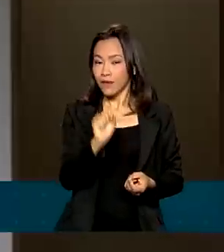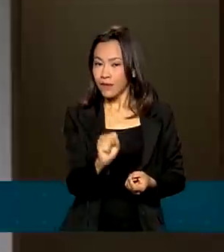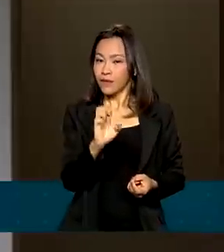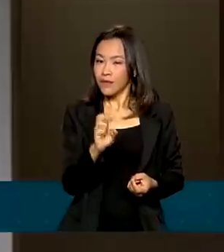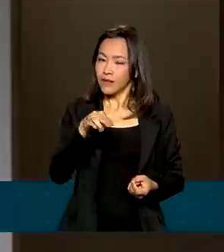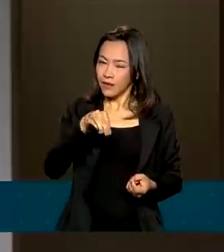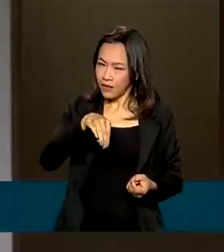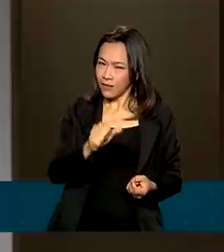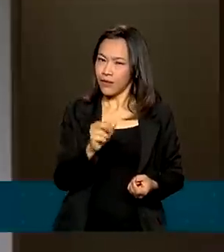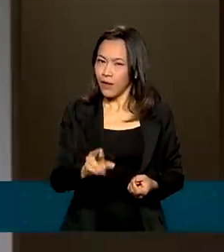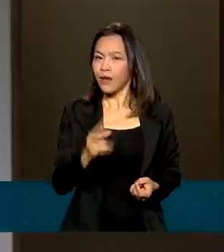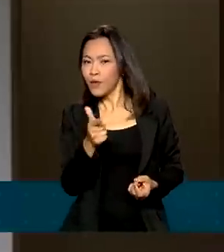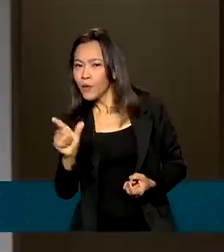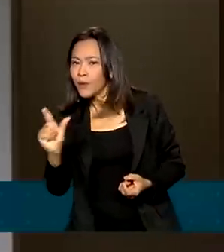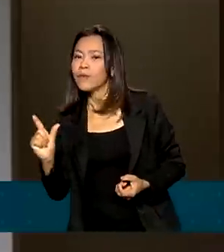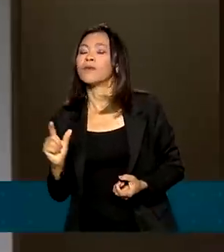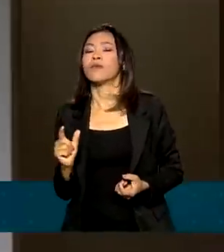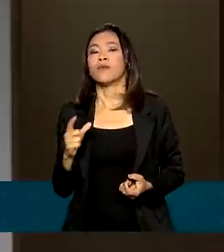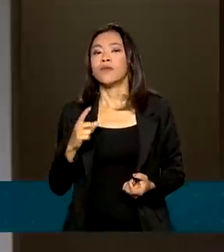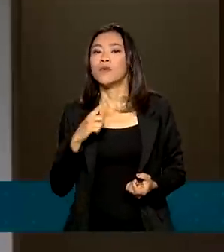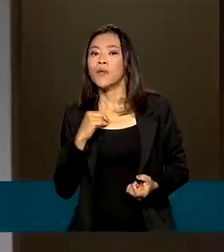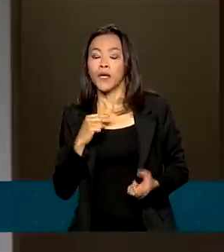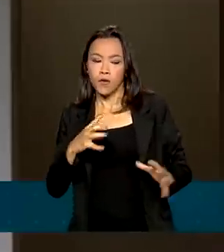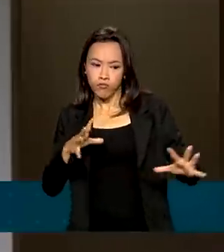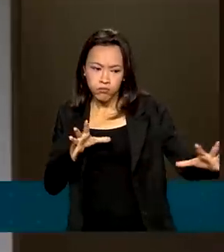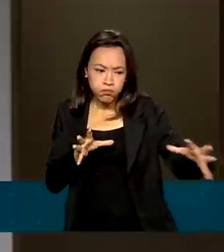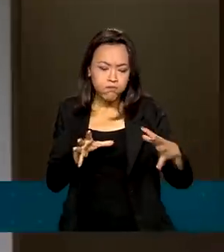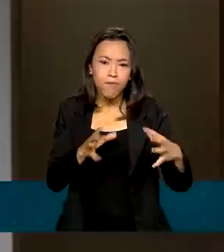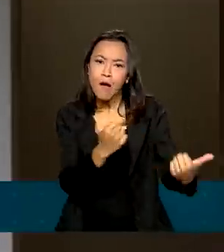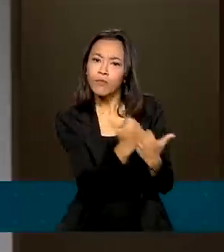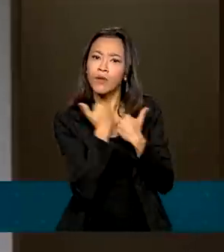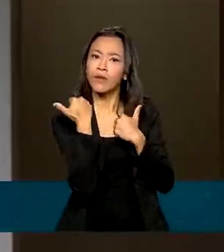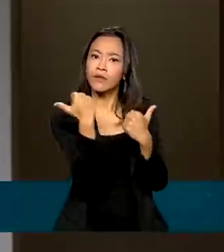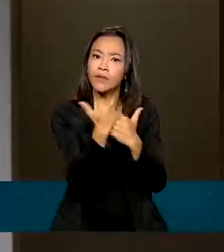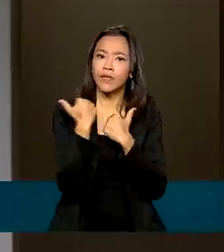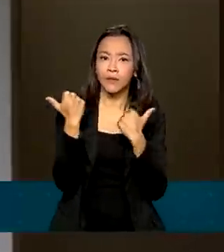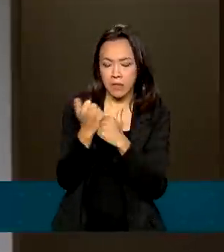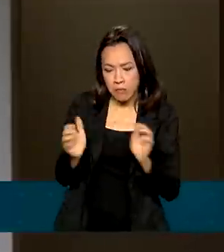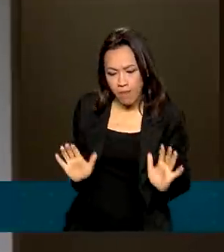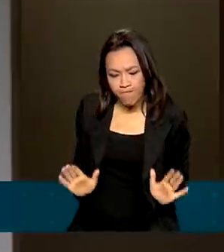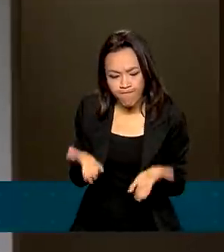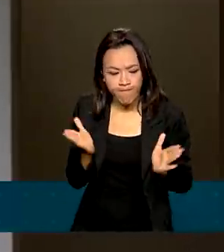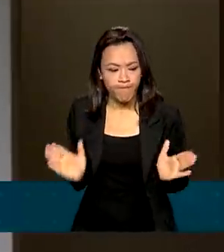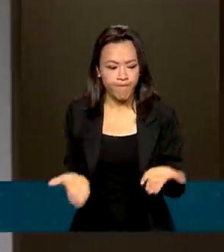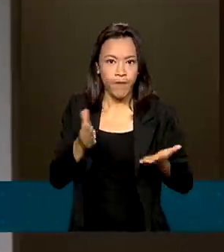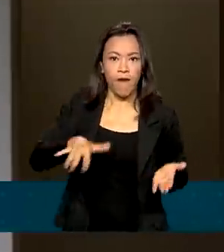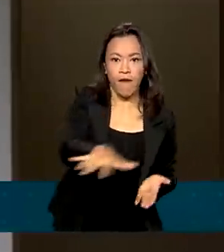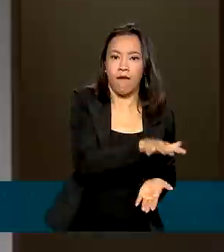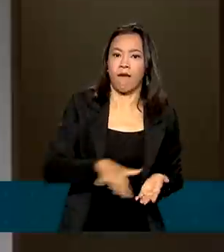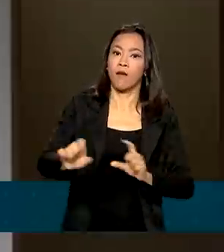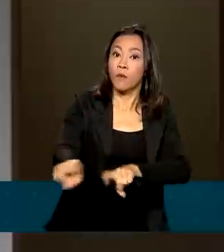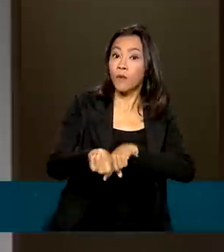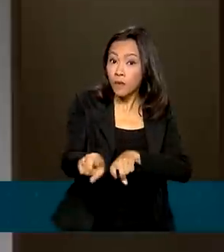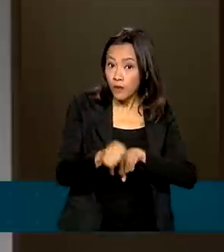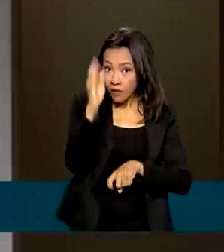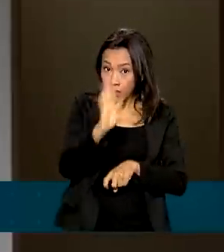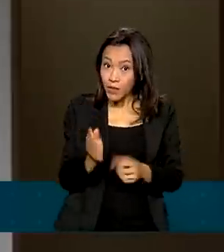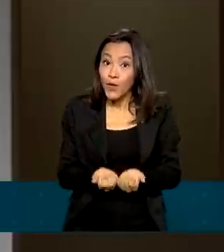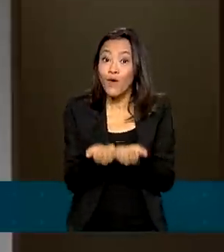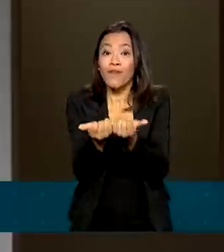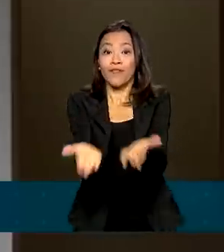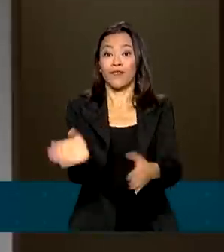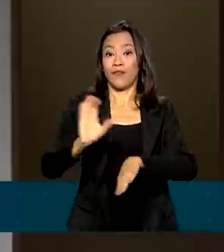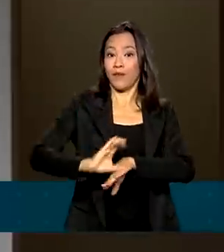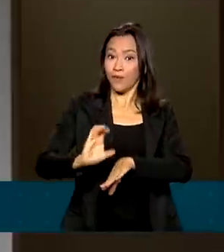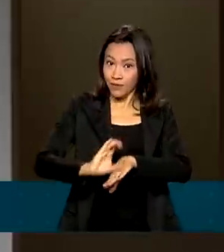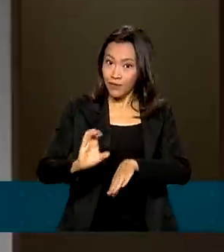esforços e recursos para mobilizar a área rural do Brasil e garantir a oferta desses cursos de capacitação.